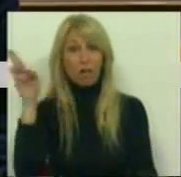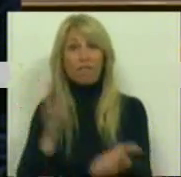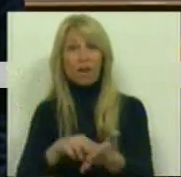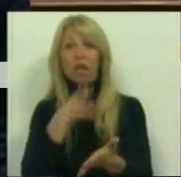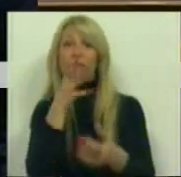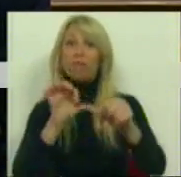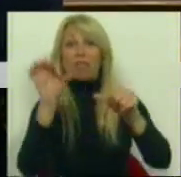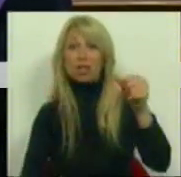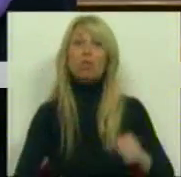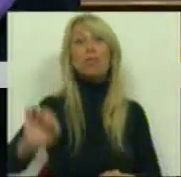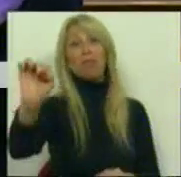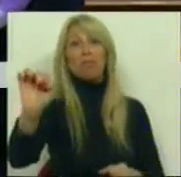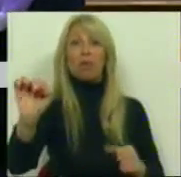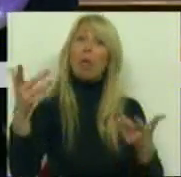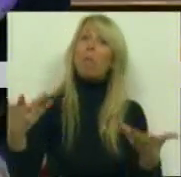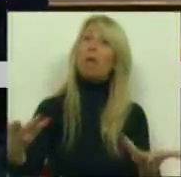discurso pesa apenas 30%.